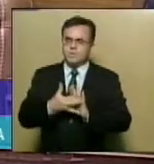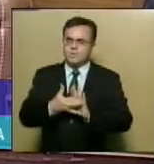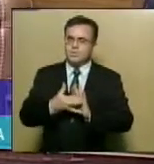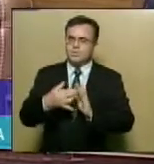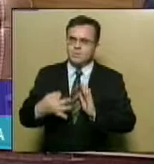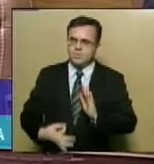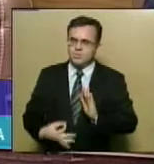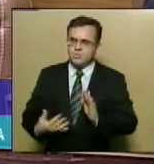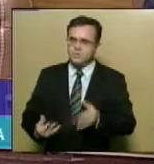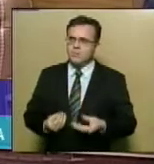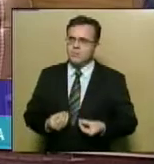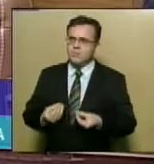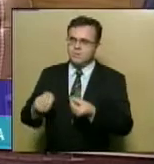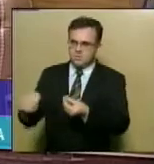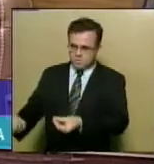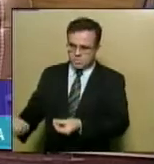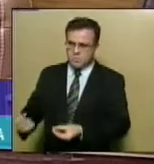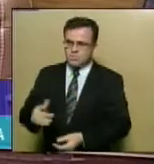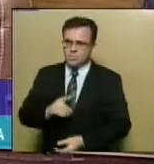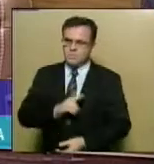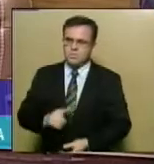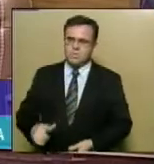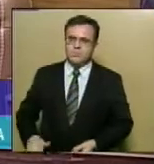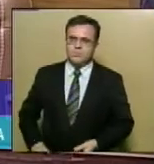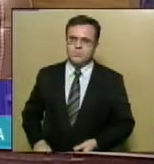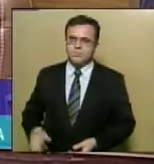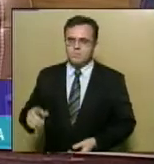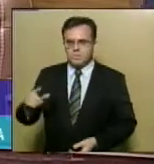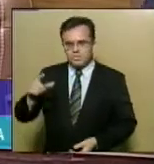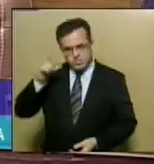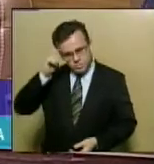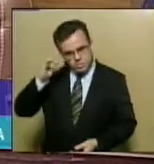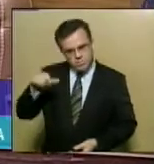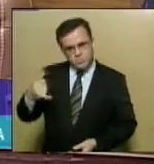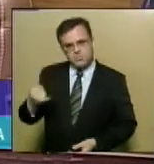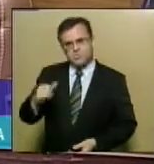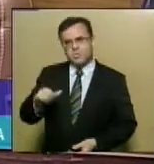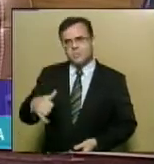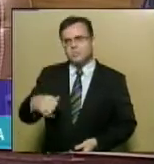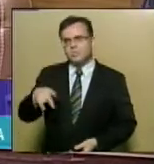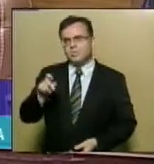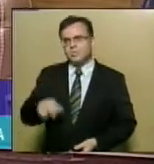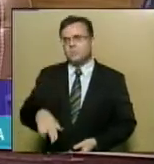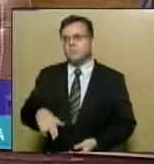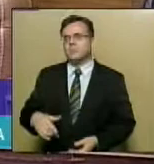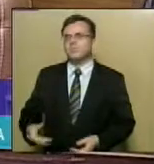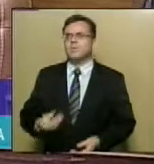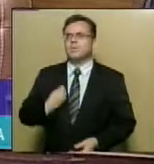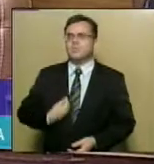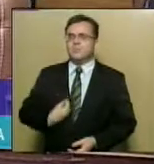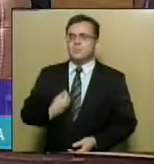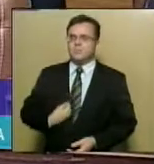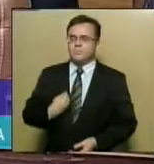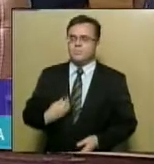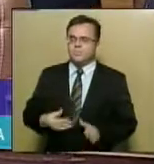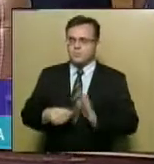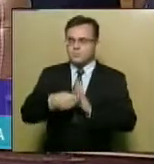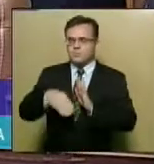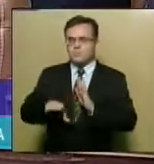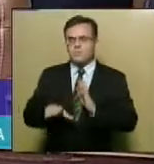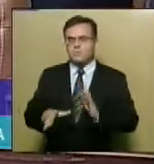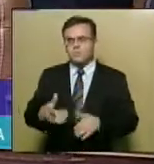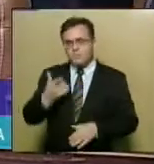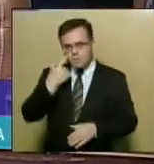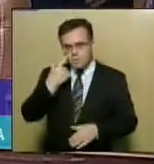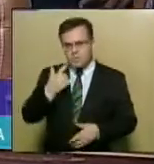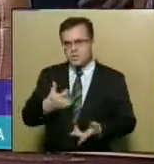ao excelentíssimo governador do Estado de Sergipe, Jacos Barreto de Lima, a presente indicação, convido que seja